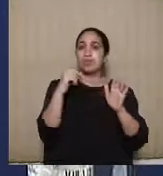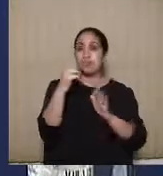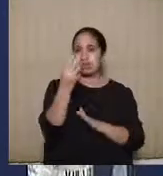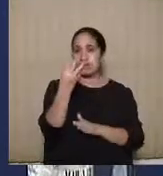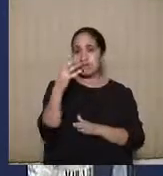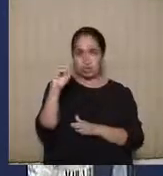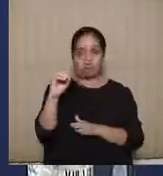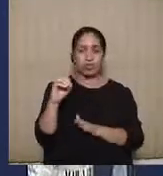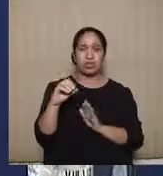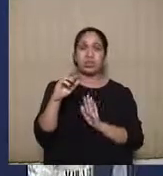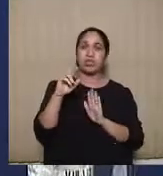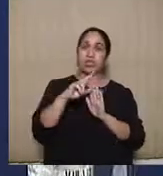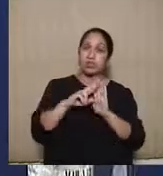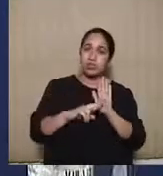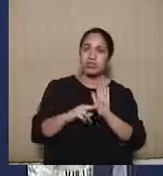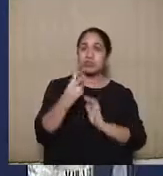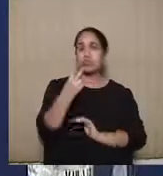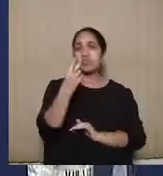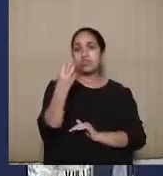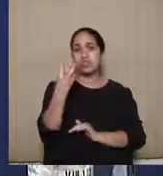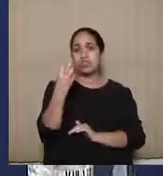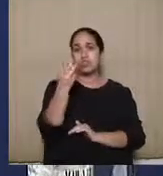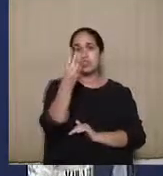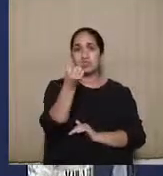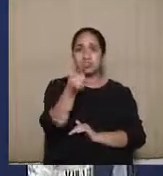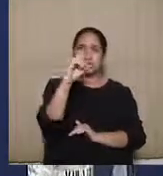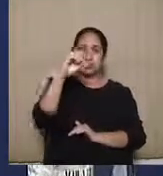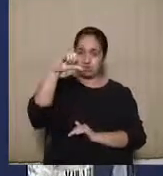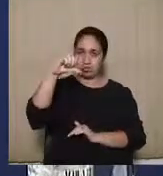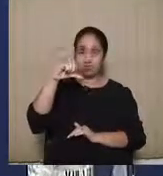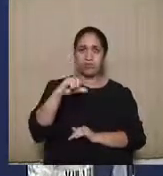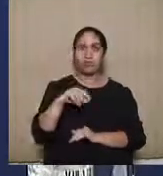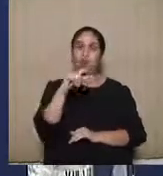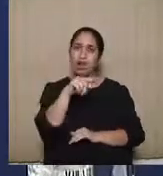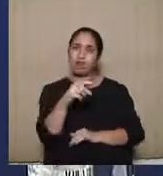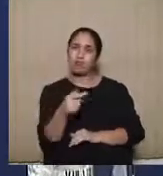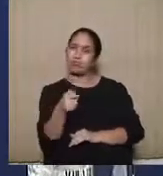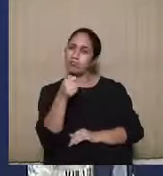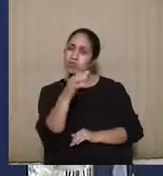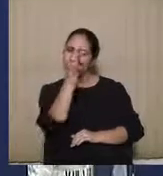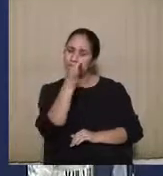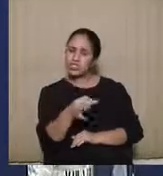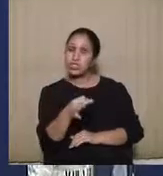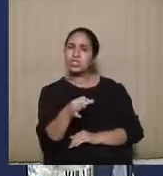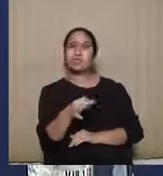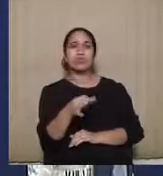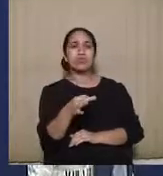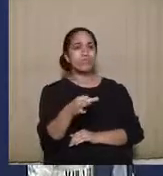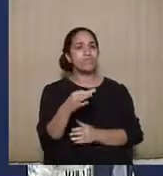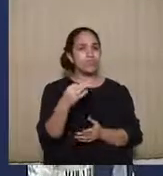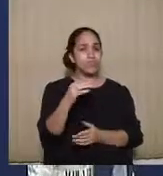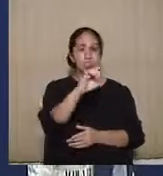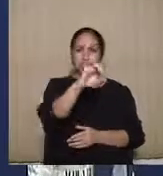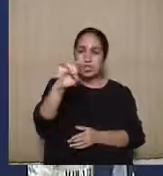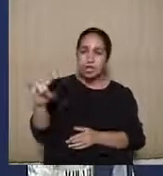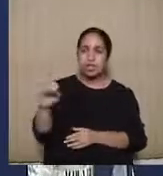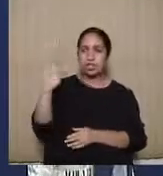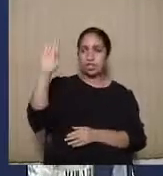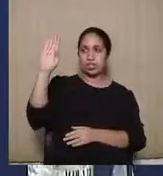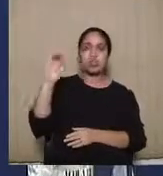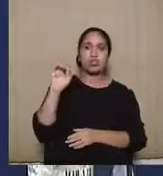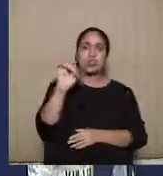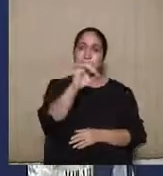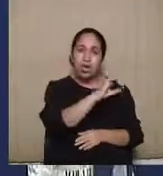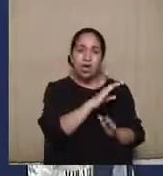Resolução 23,609. Ali nós vamos também ver a legitimidade ativa que recai sobre candidatos, partidos políticos,